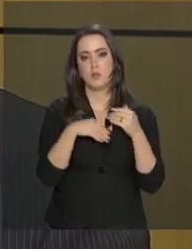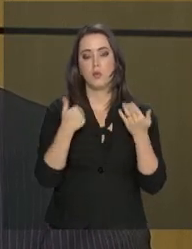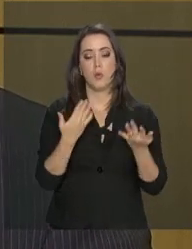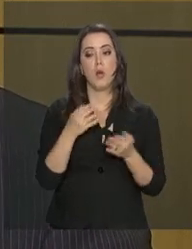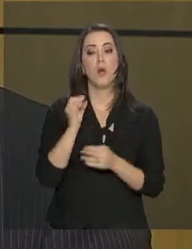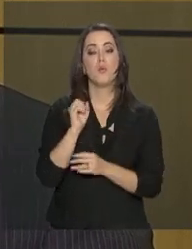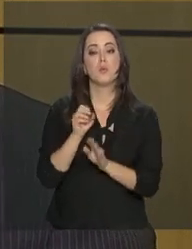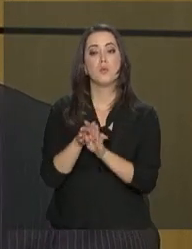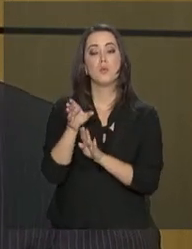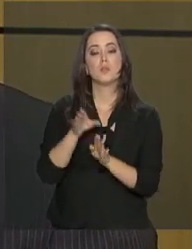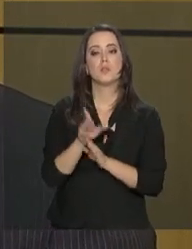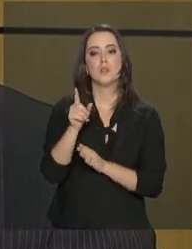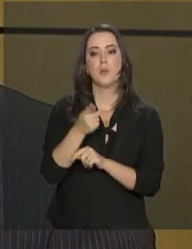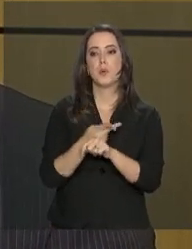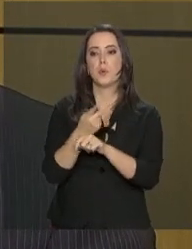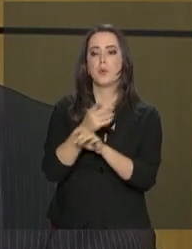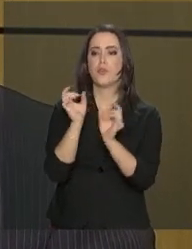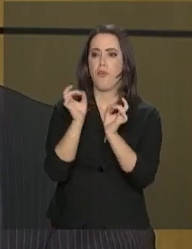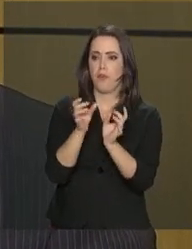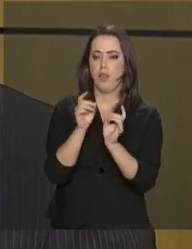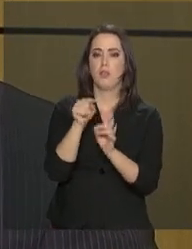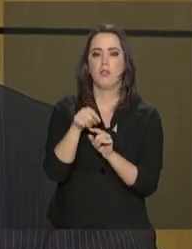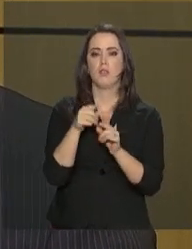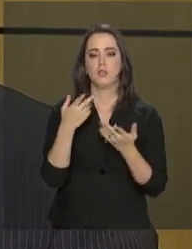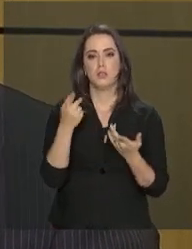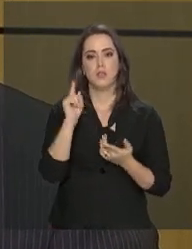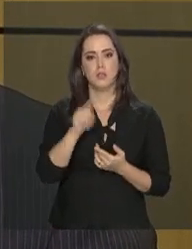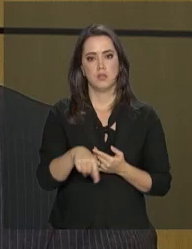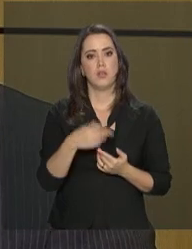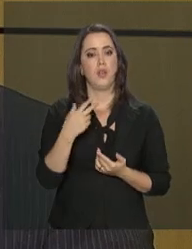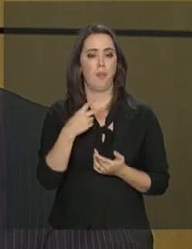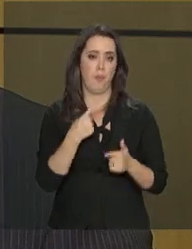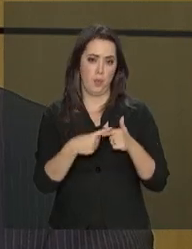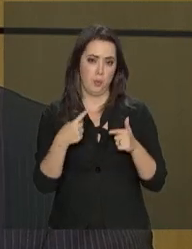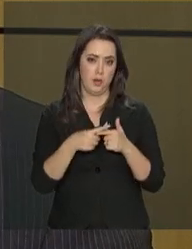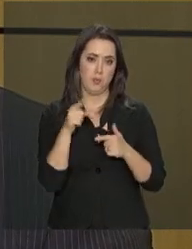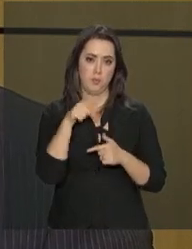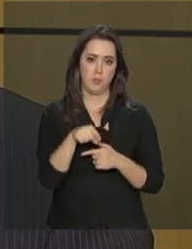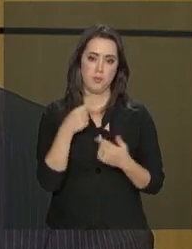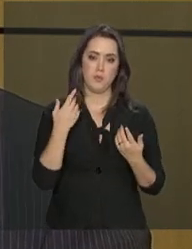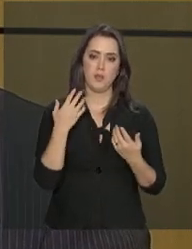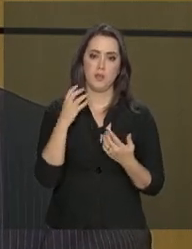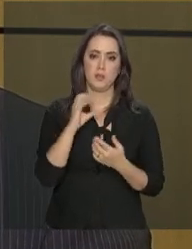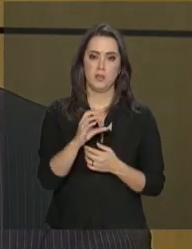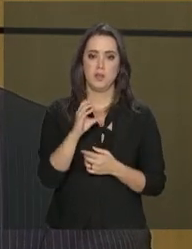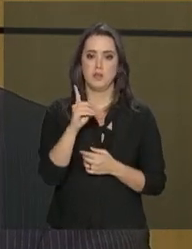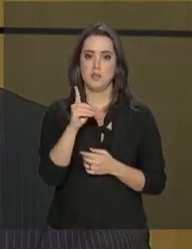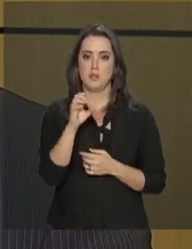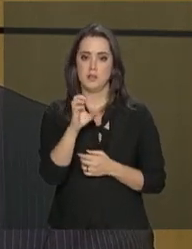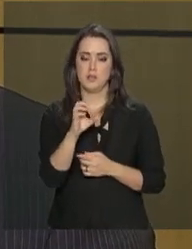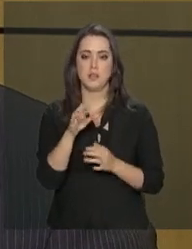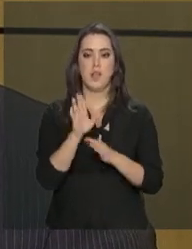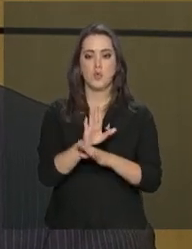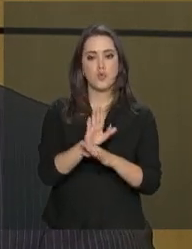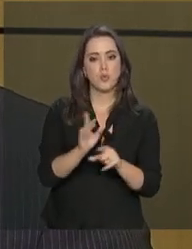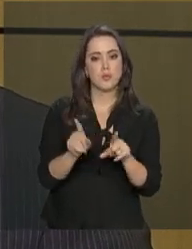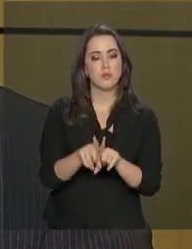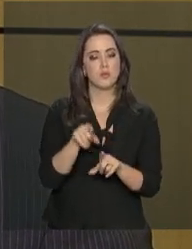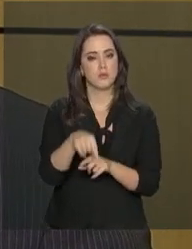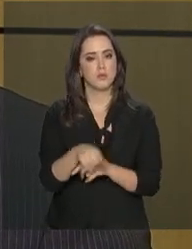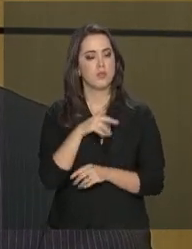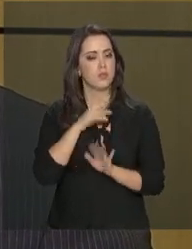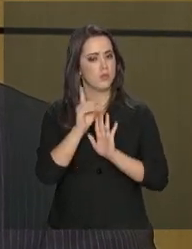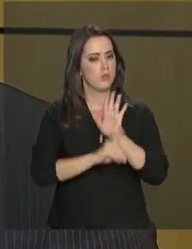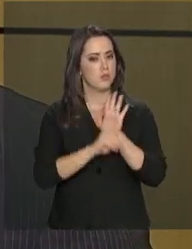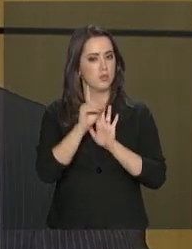orientação? É que busque quem fez a venda desse equipamento, que um equipamento com vício, Aí o CDC, nesse caso, ampara esse usuário, e ele tem o